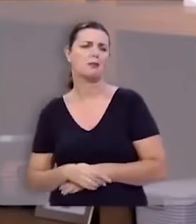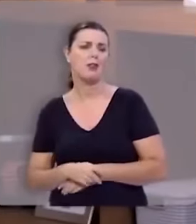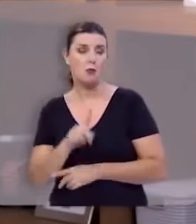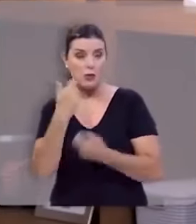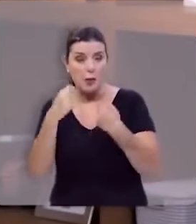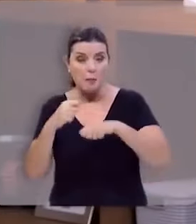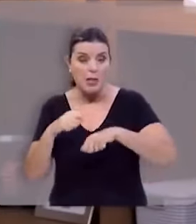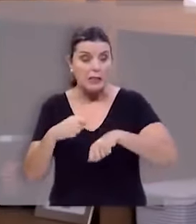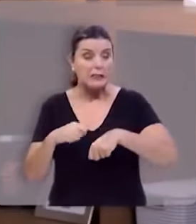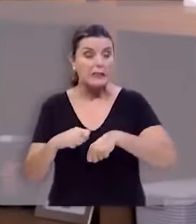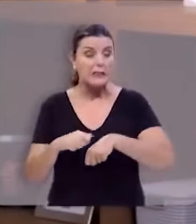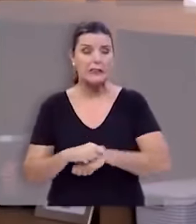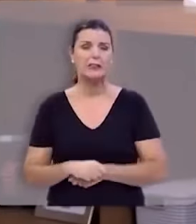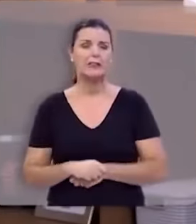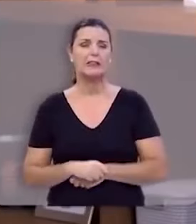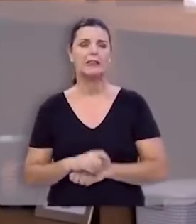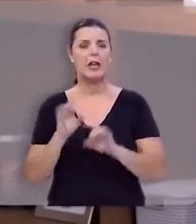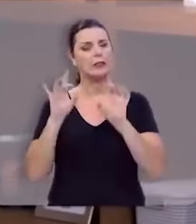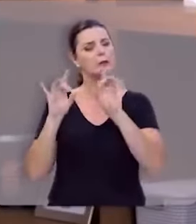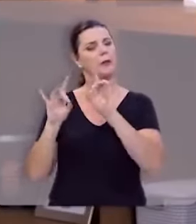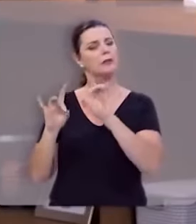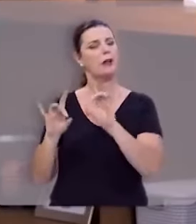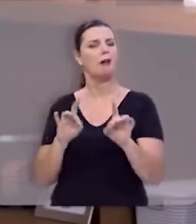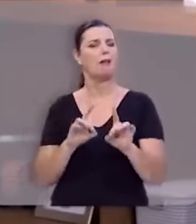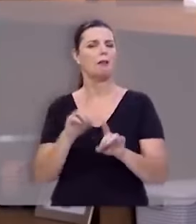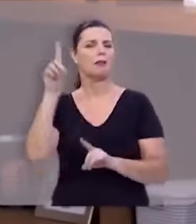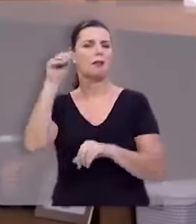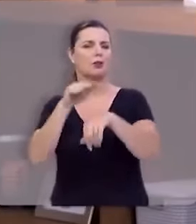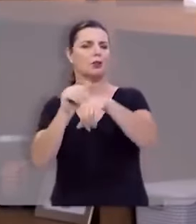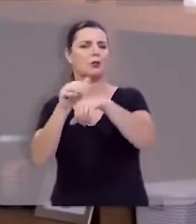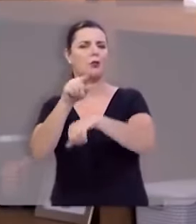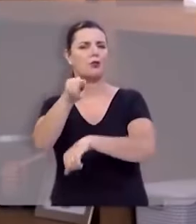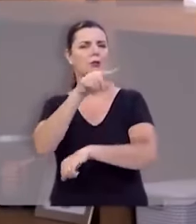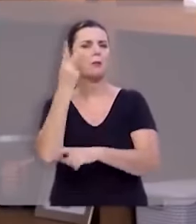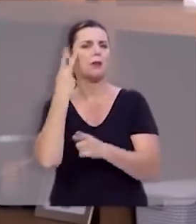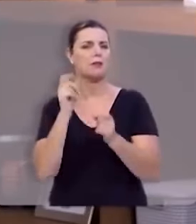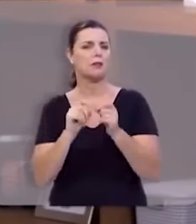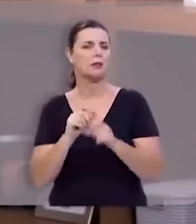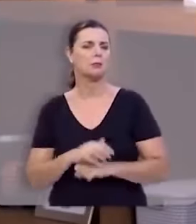precisa se especializar naquilo que Deus chamou você para fazer